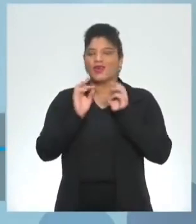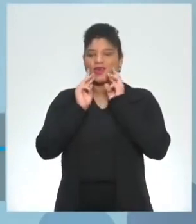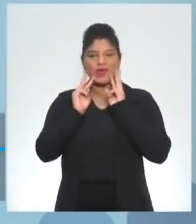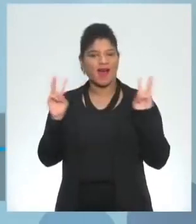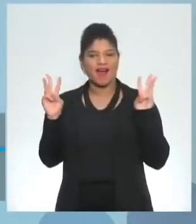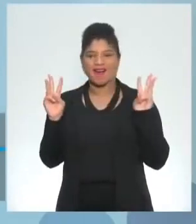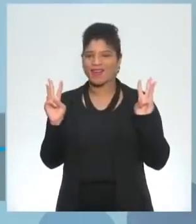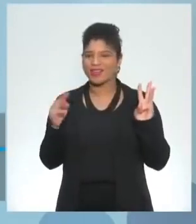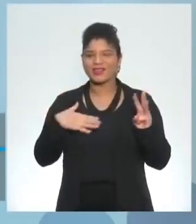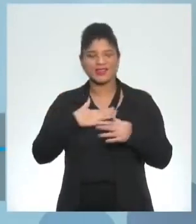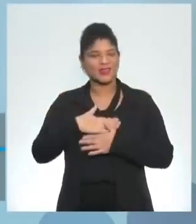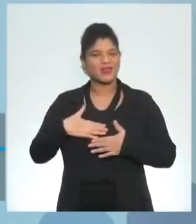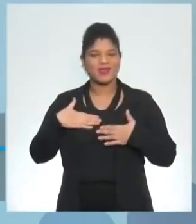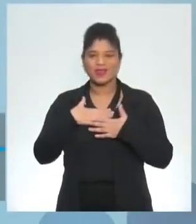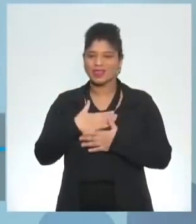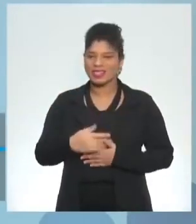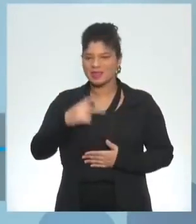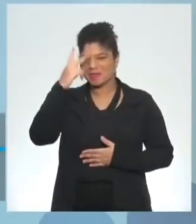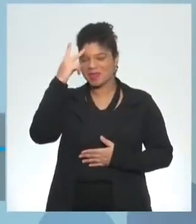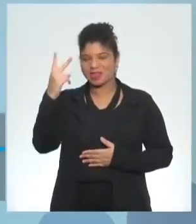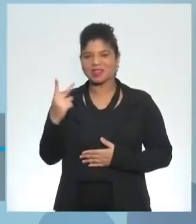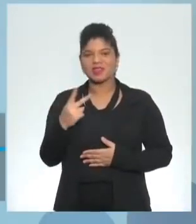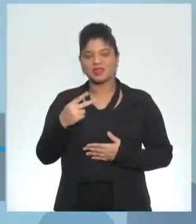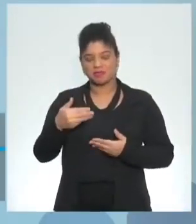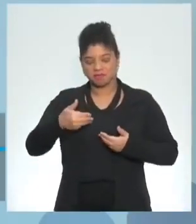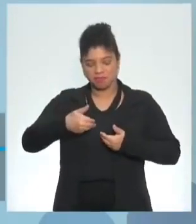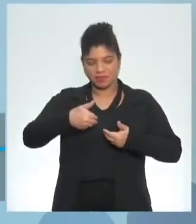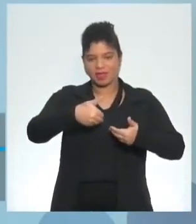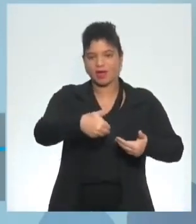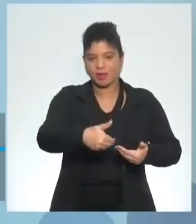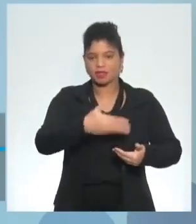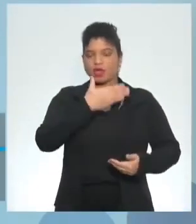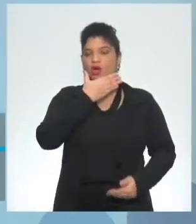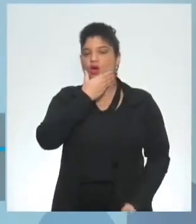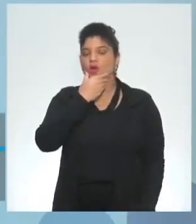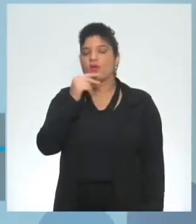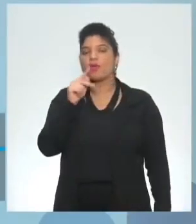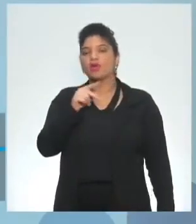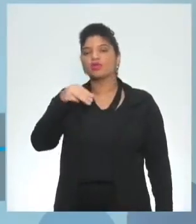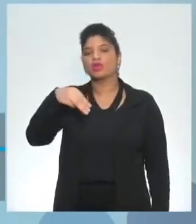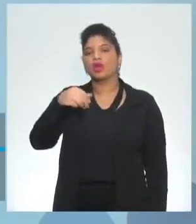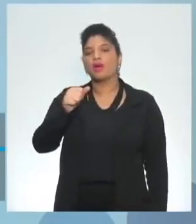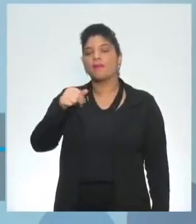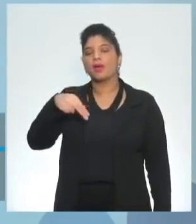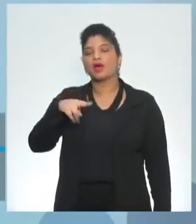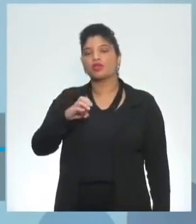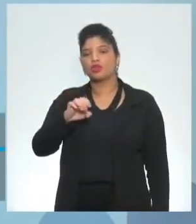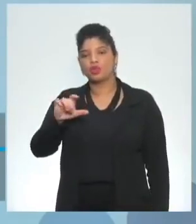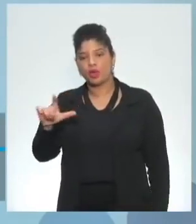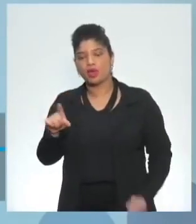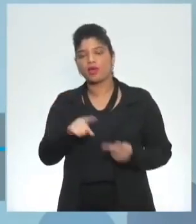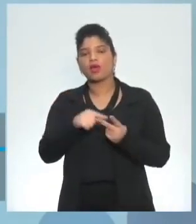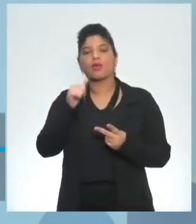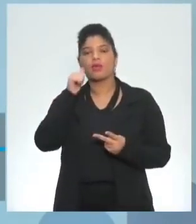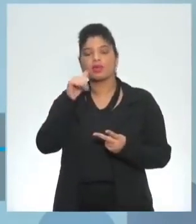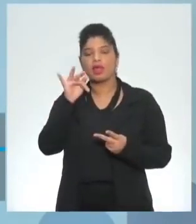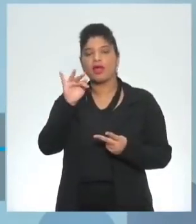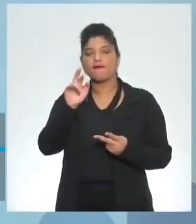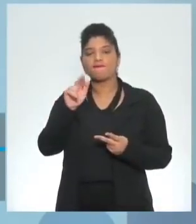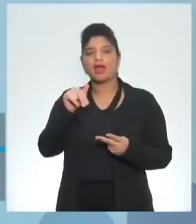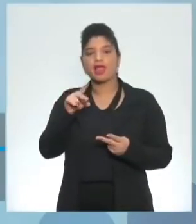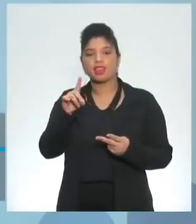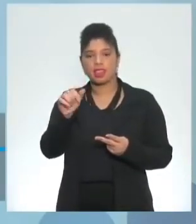welcome there a gente foi super bem recebido o professor manuel ea fernanda de inglês também nos auxiliaram